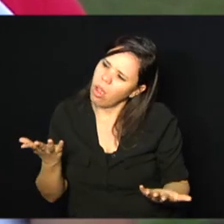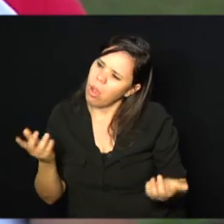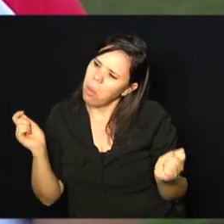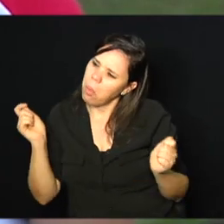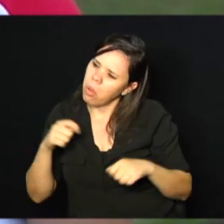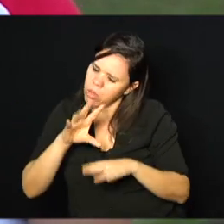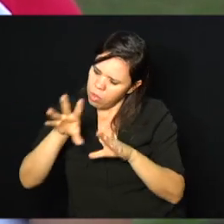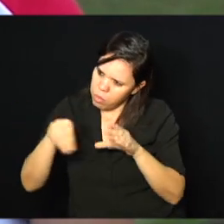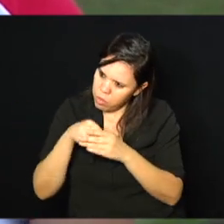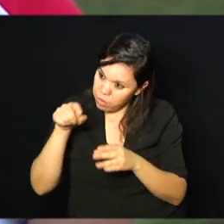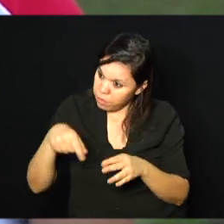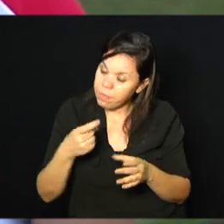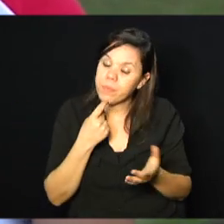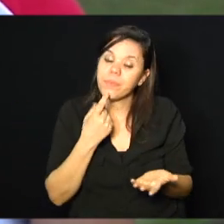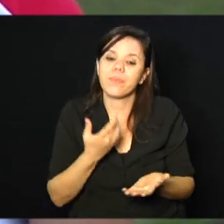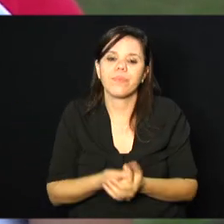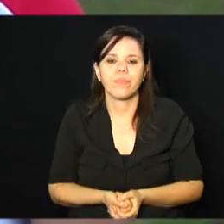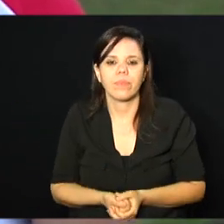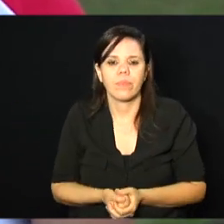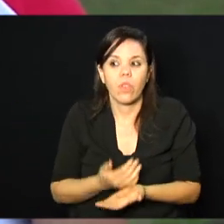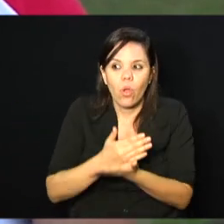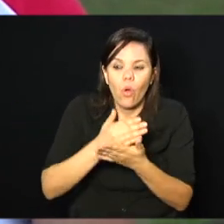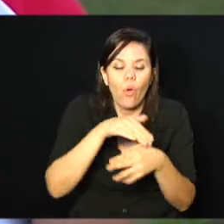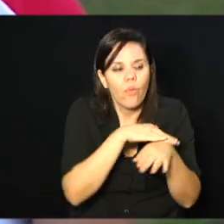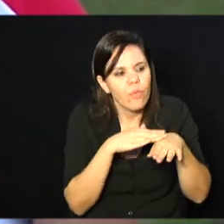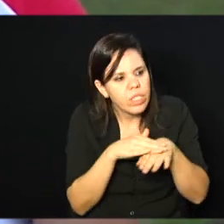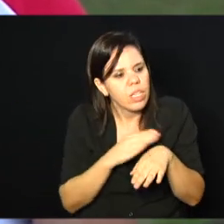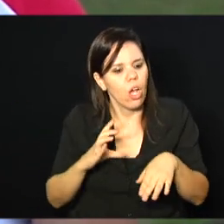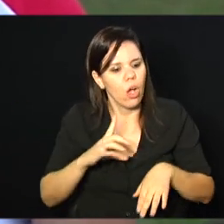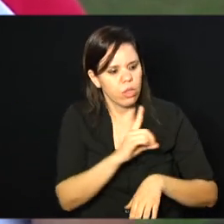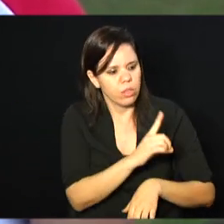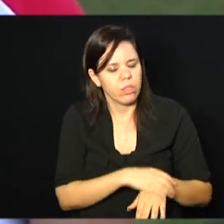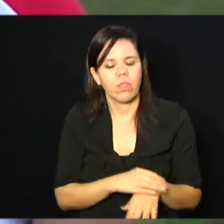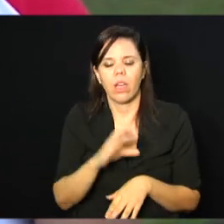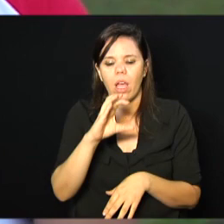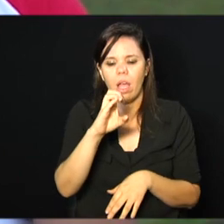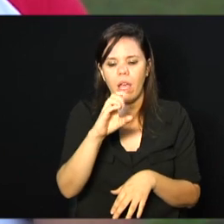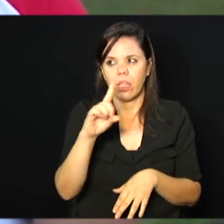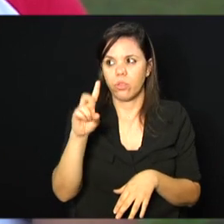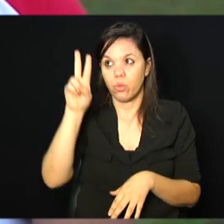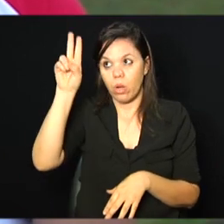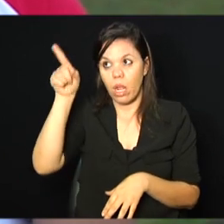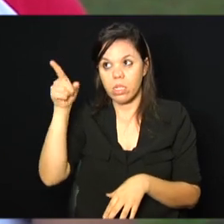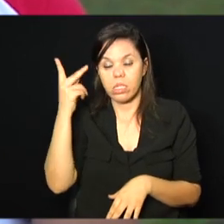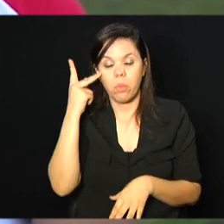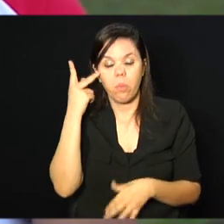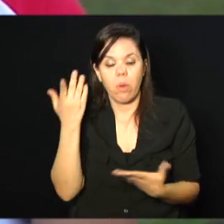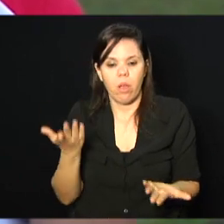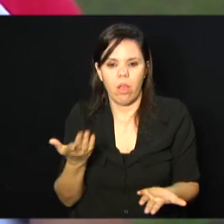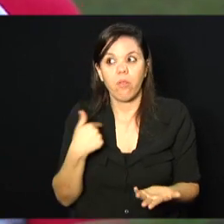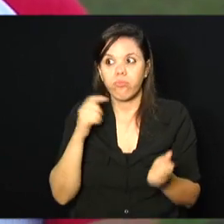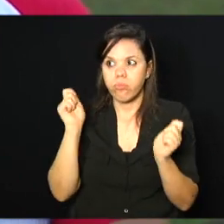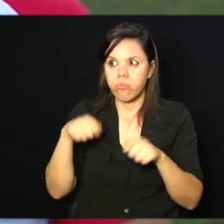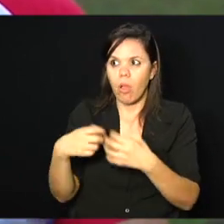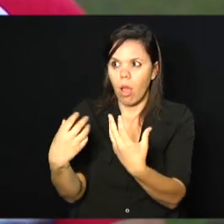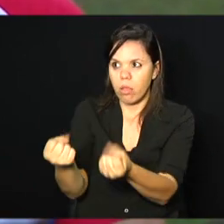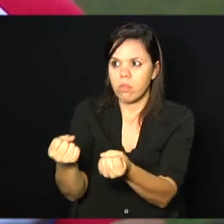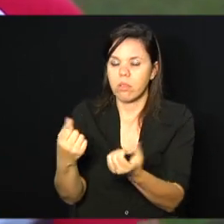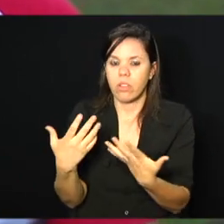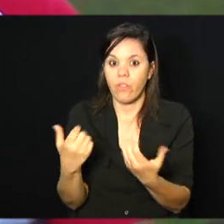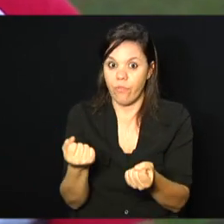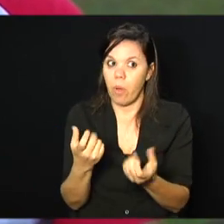Campinas? Conversei com o coordenador lá, o Edu, lá de São Paulo. Eu falei, ah, eu topo. Vamos montar